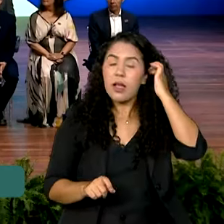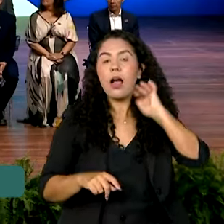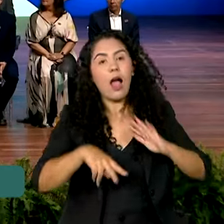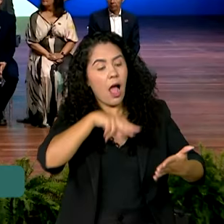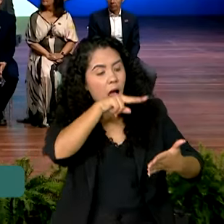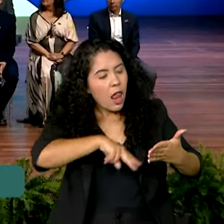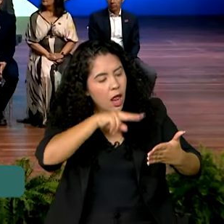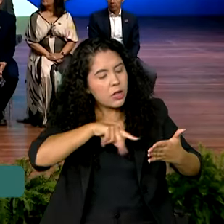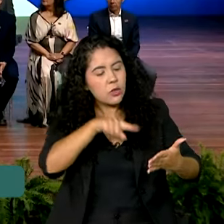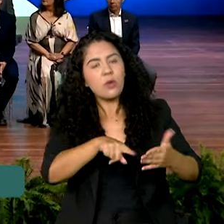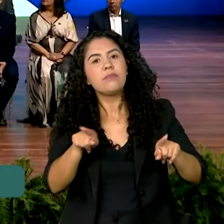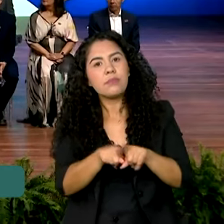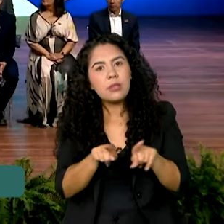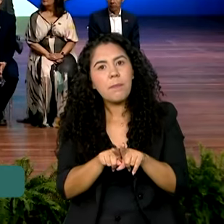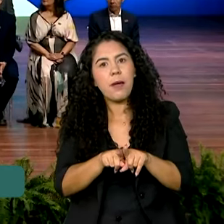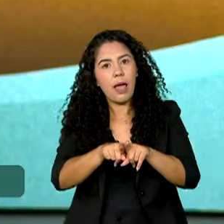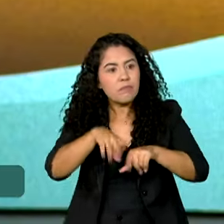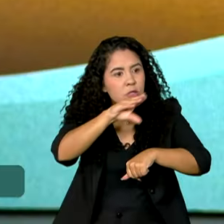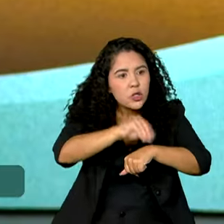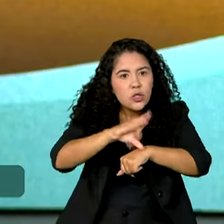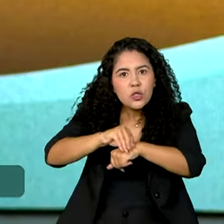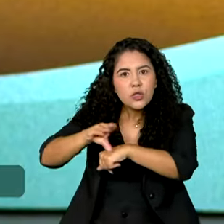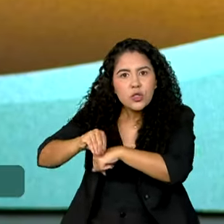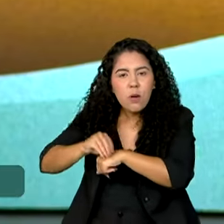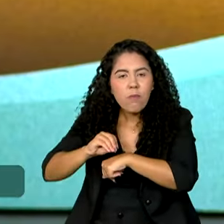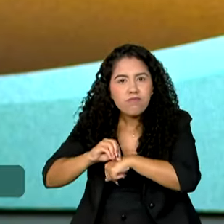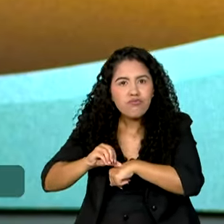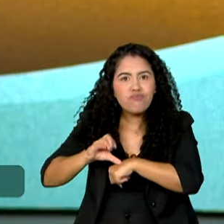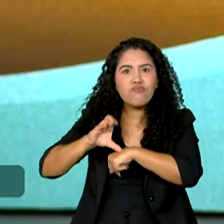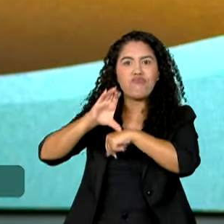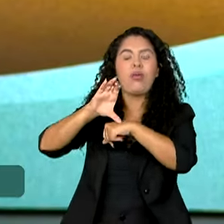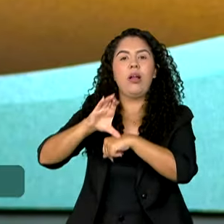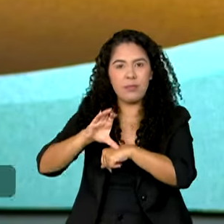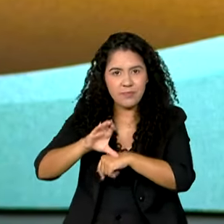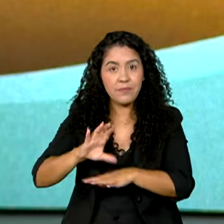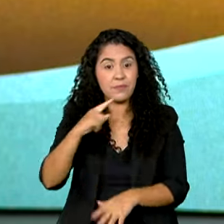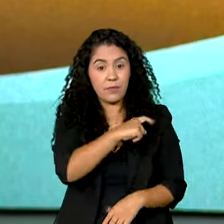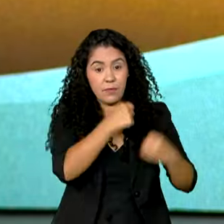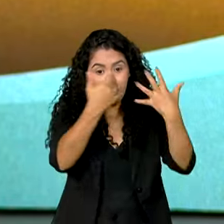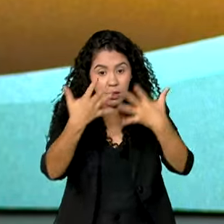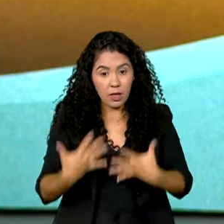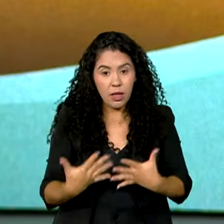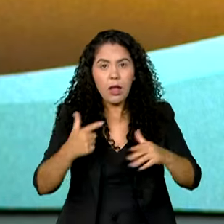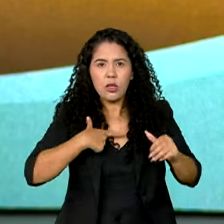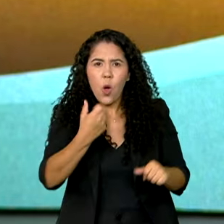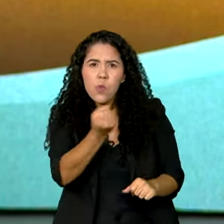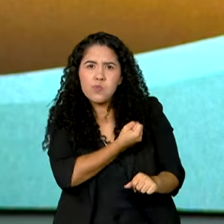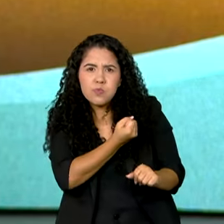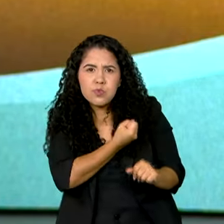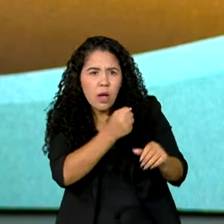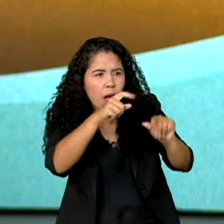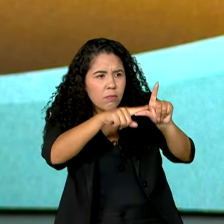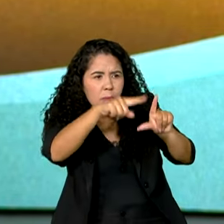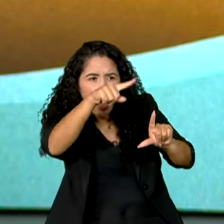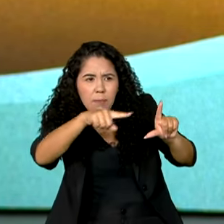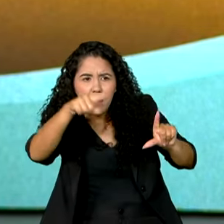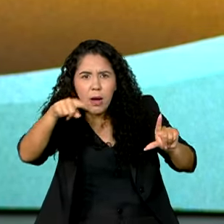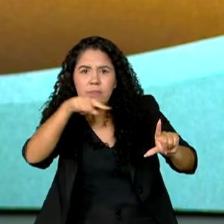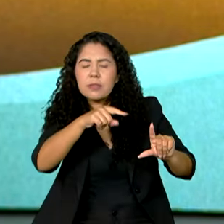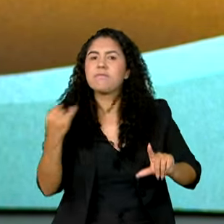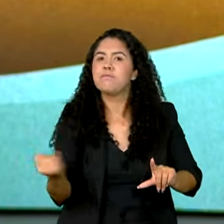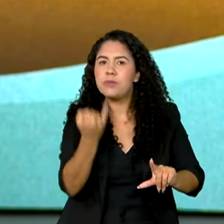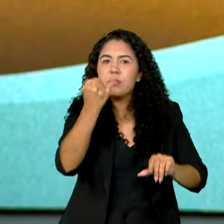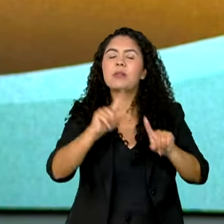amplia o desenvolvimento integral das pessoas. Na dimensão de um Brasil real, algoritmos são importantes, mas nós queremos tocar os